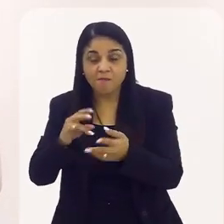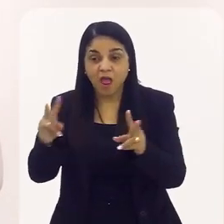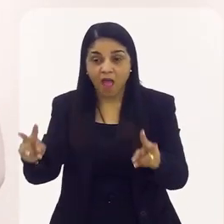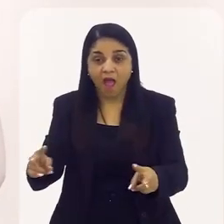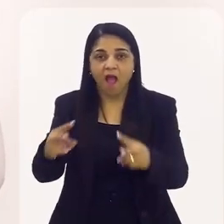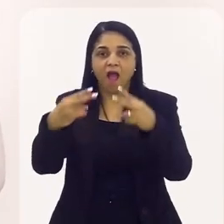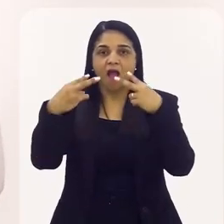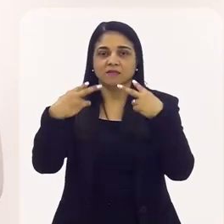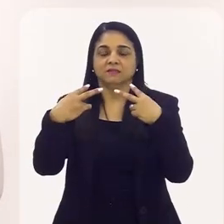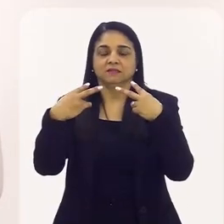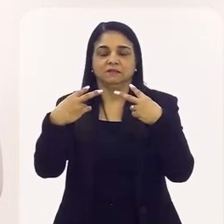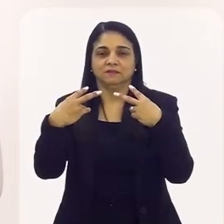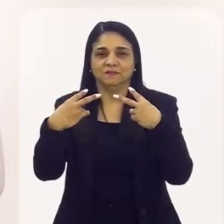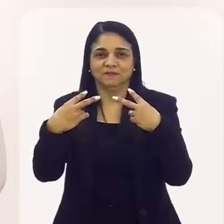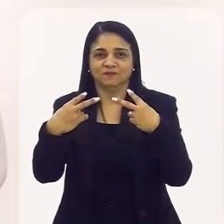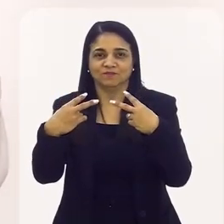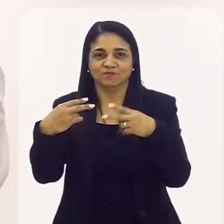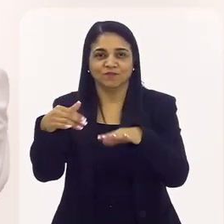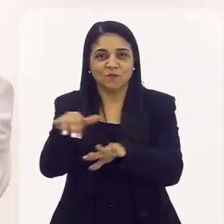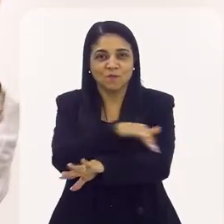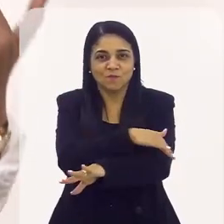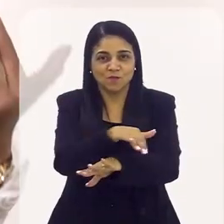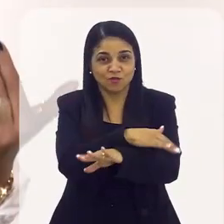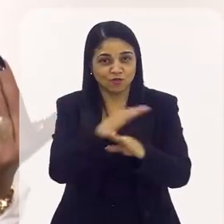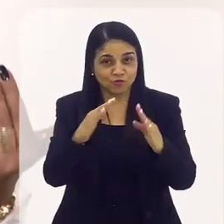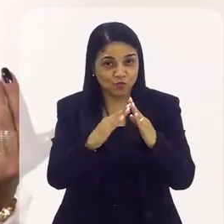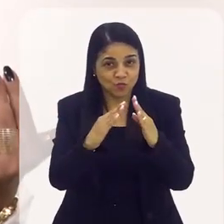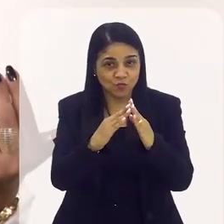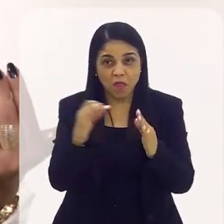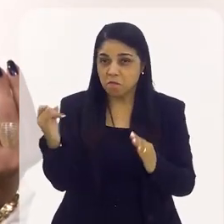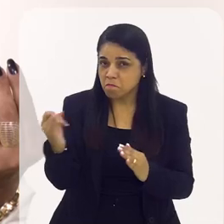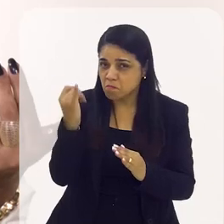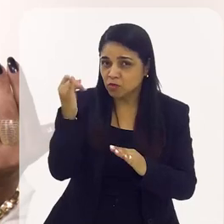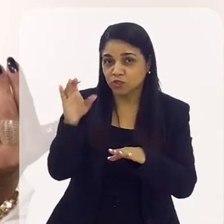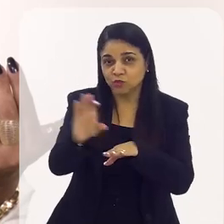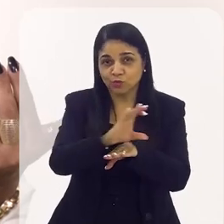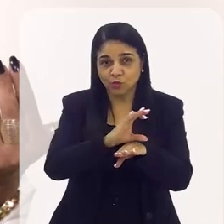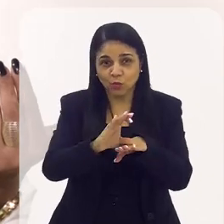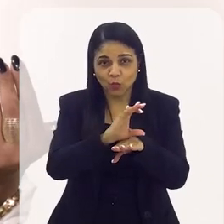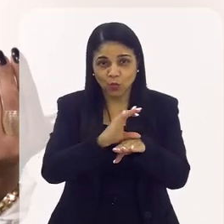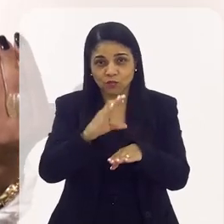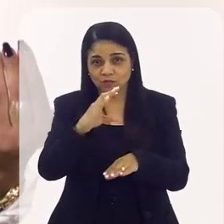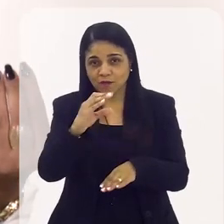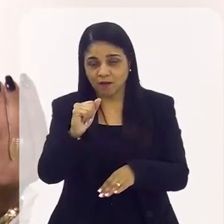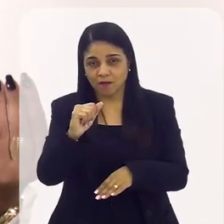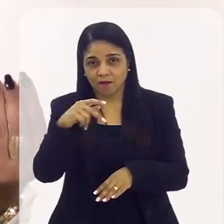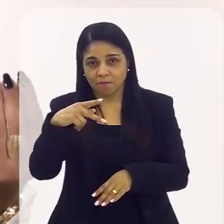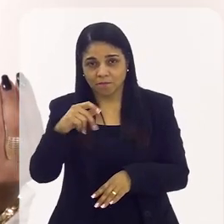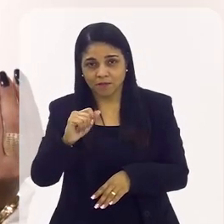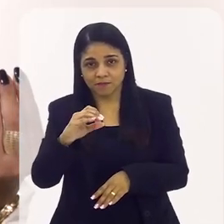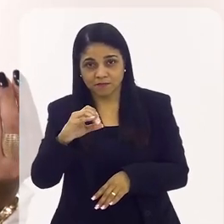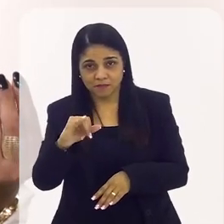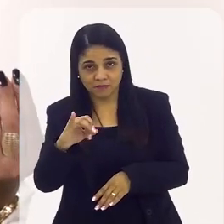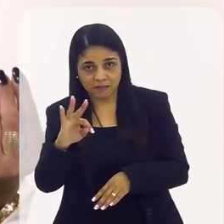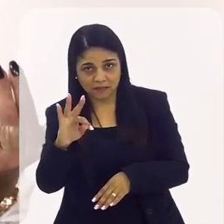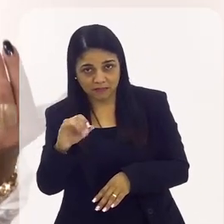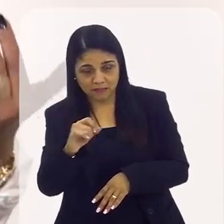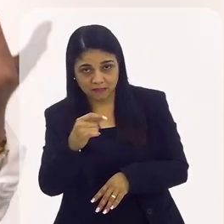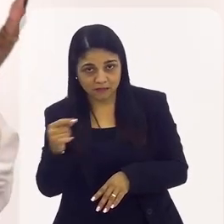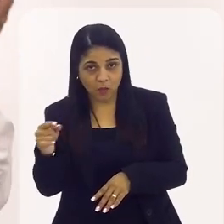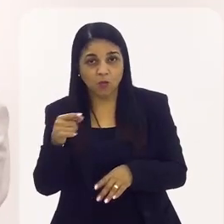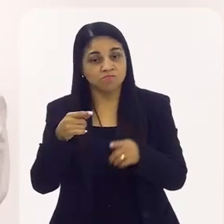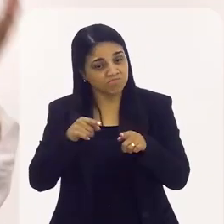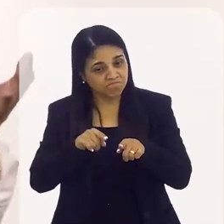das pessoas que é importante esse curso de capacitação. É importante que ele seja patrocinado,